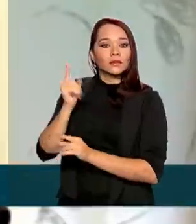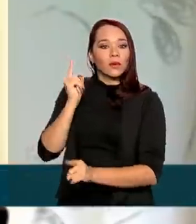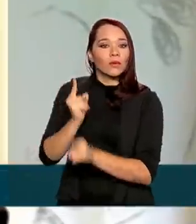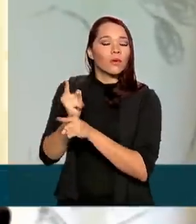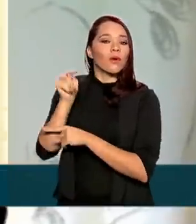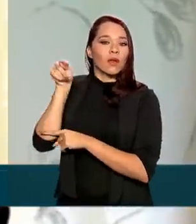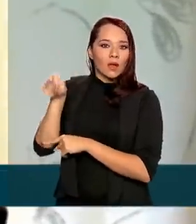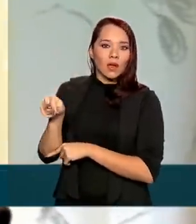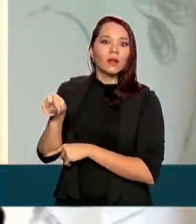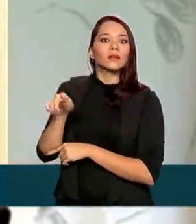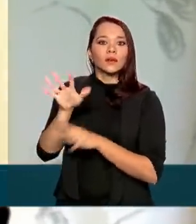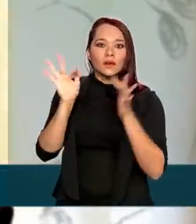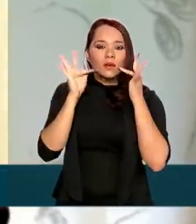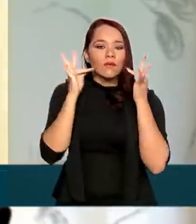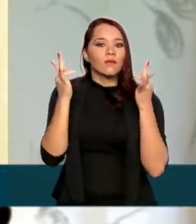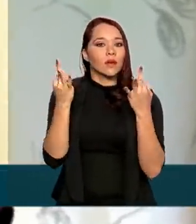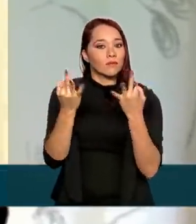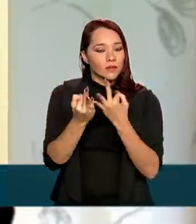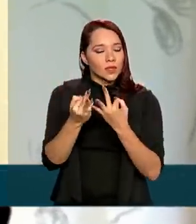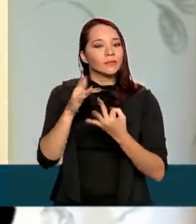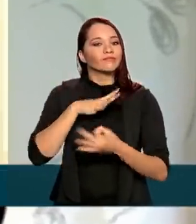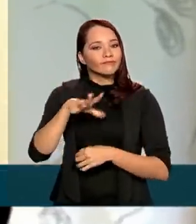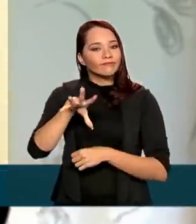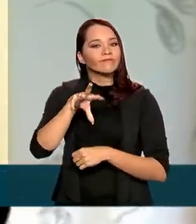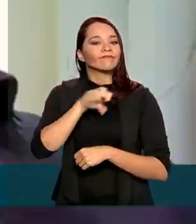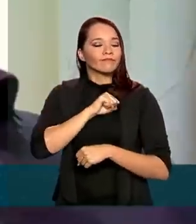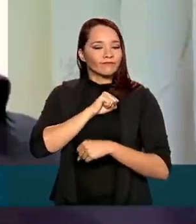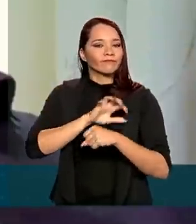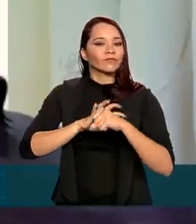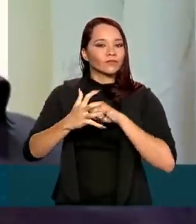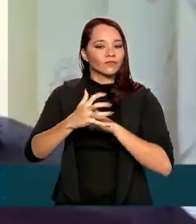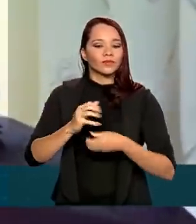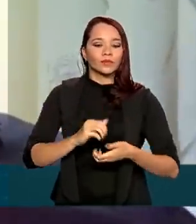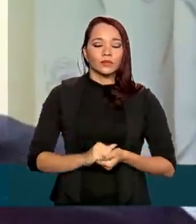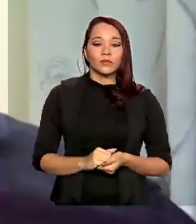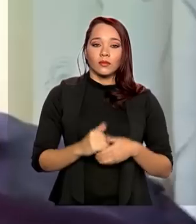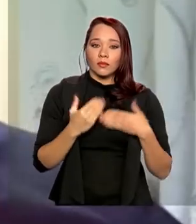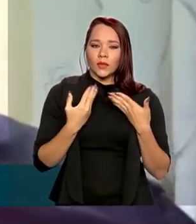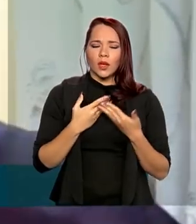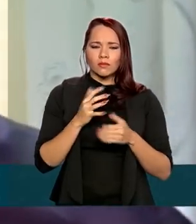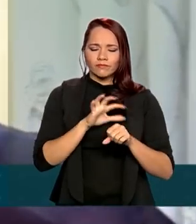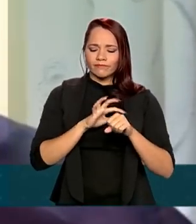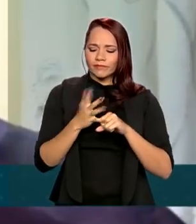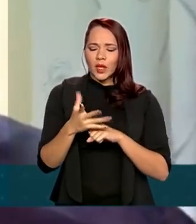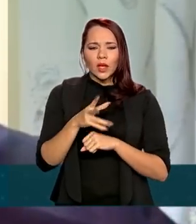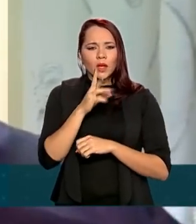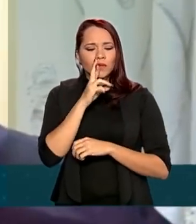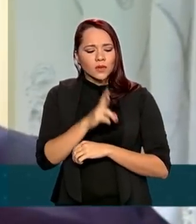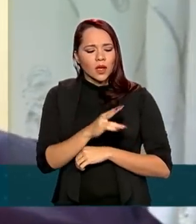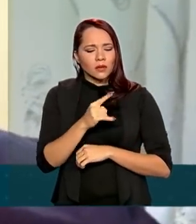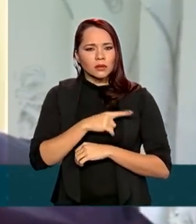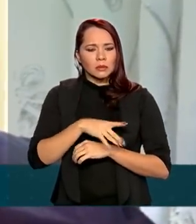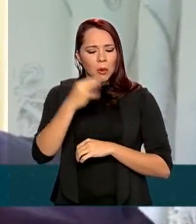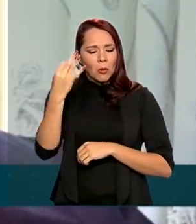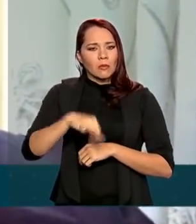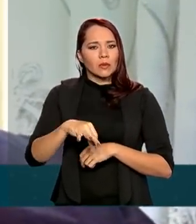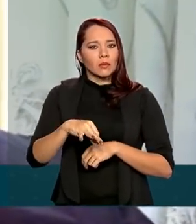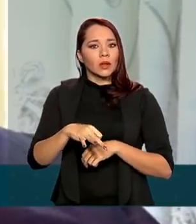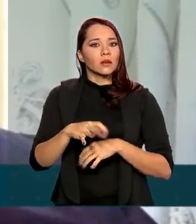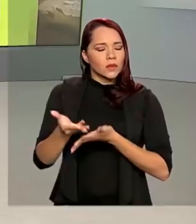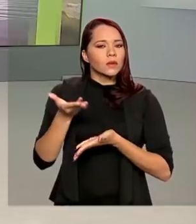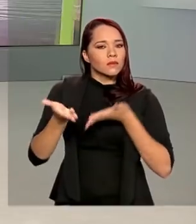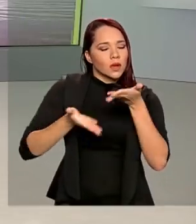ele e a família estavam contaminados. Saiu o resultado e atestou positivo, mas nós já estávamos em